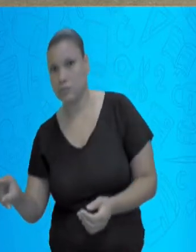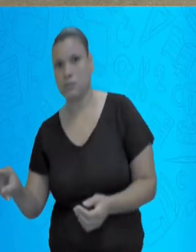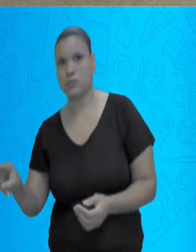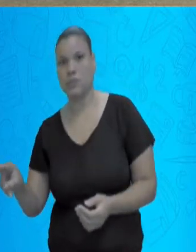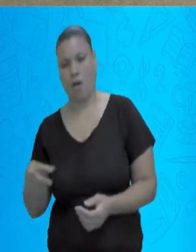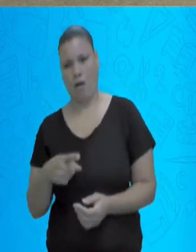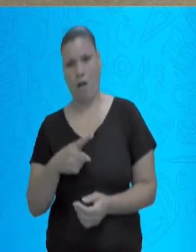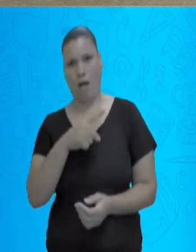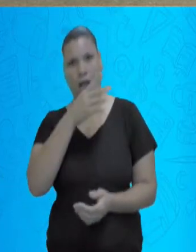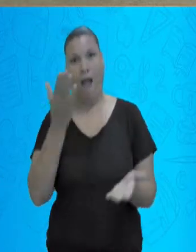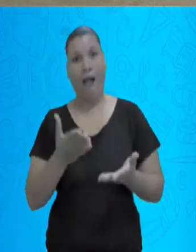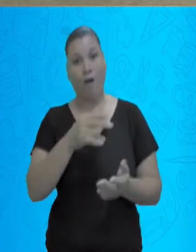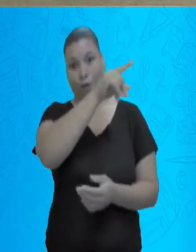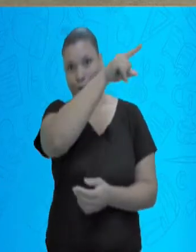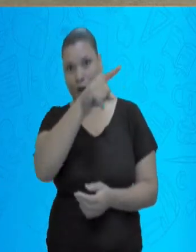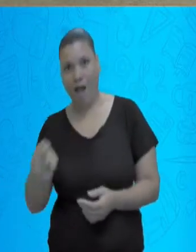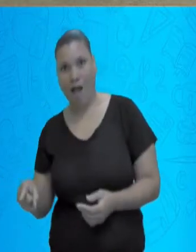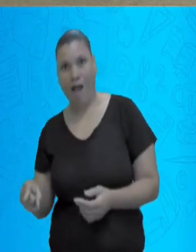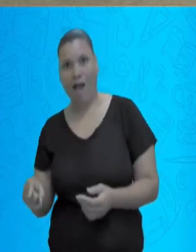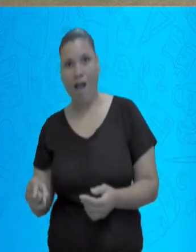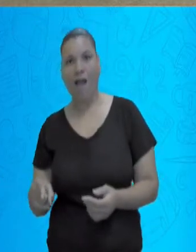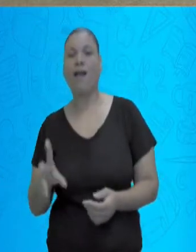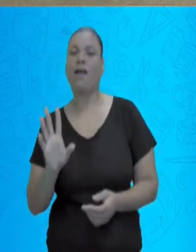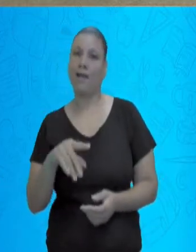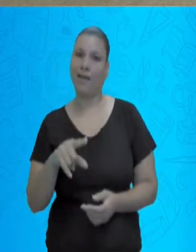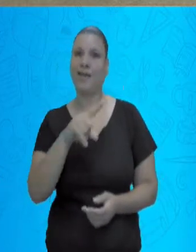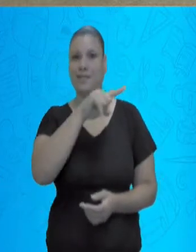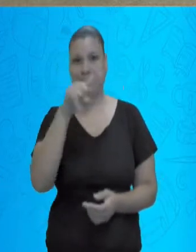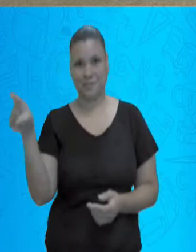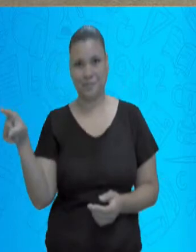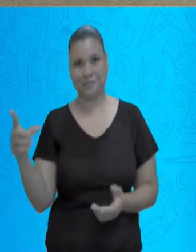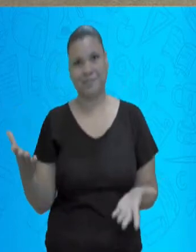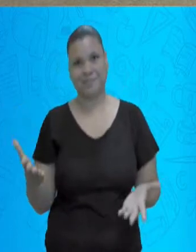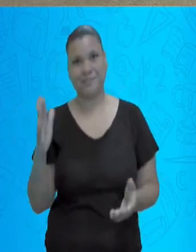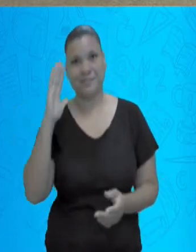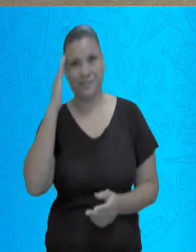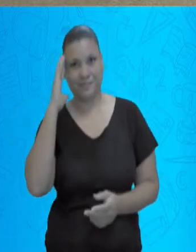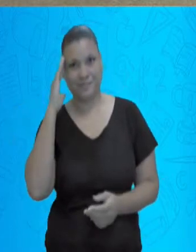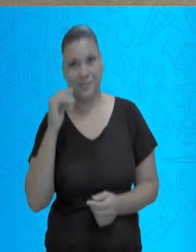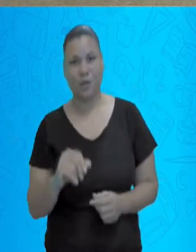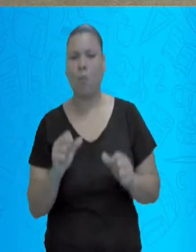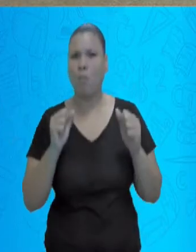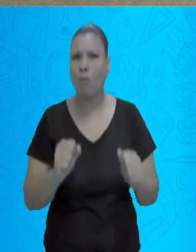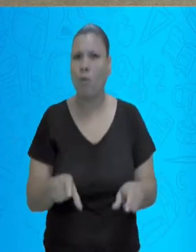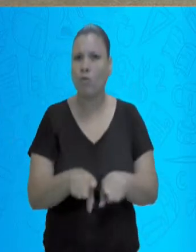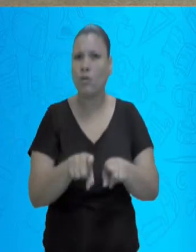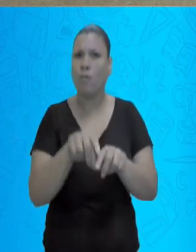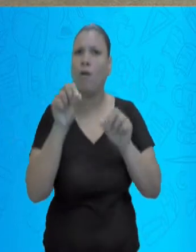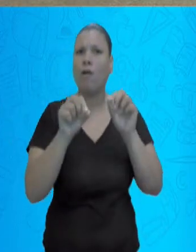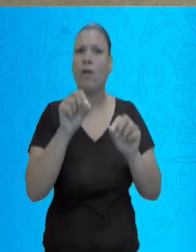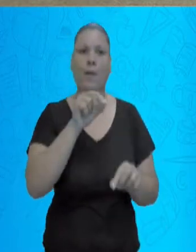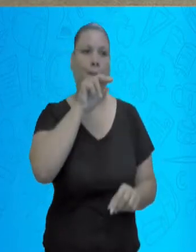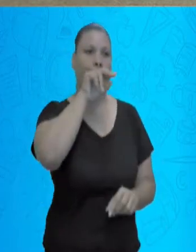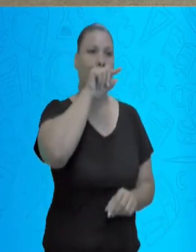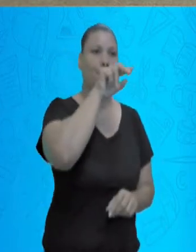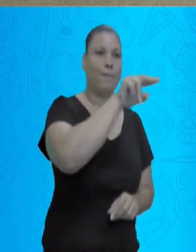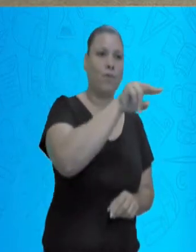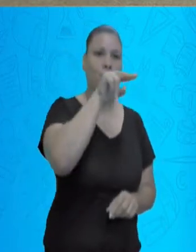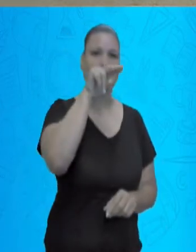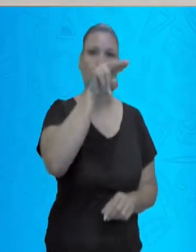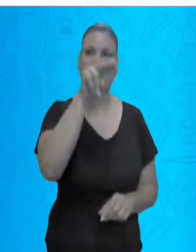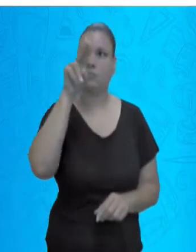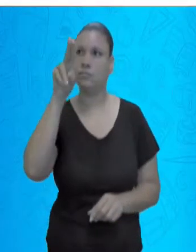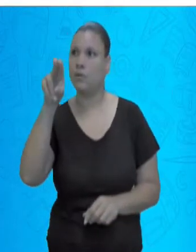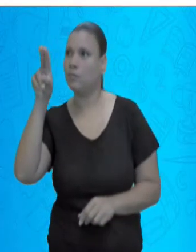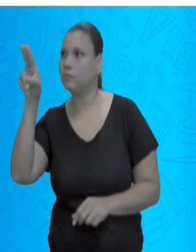ponto a ponto, você vai ter uma linha. Nós podemos ter várias linhas, gente. Eu quero mostrar